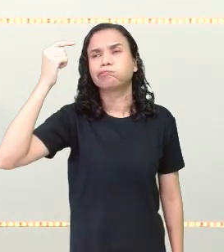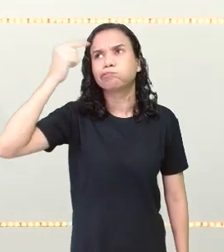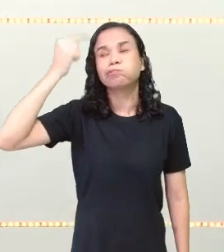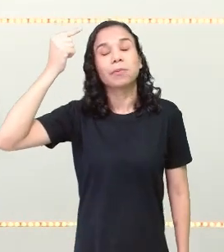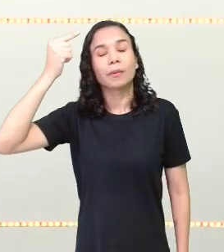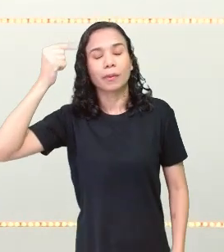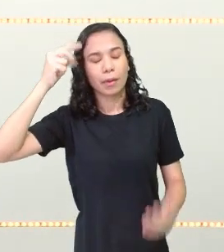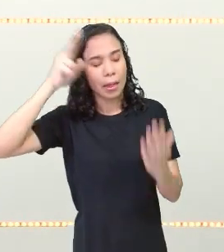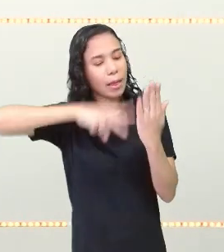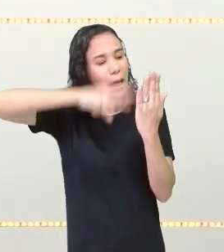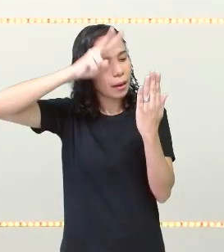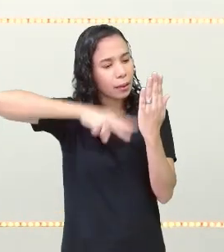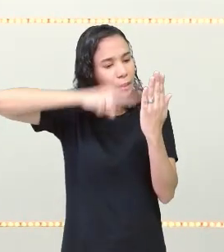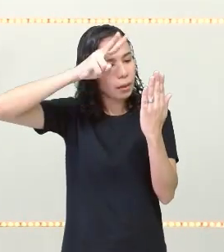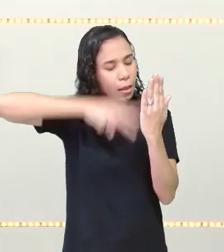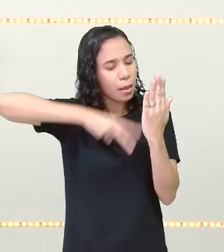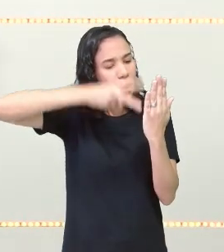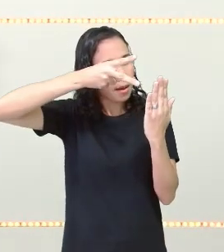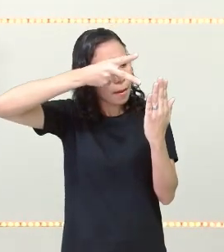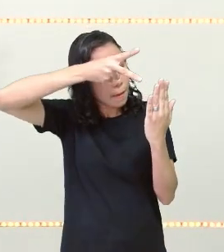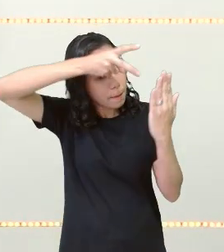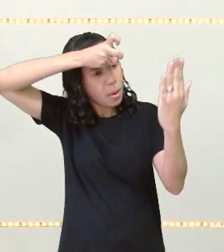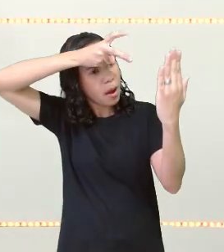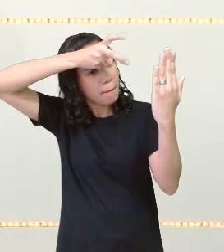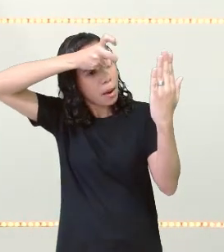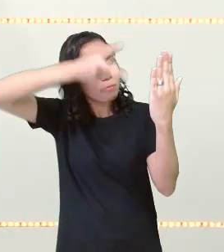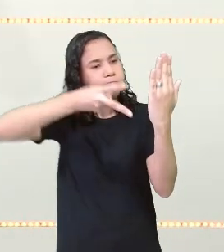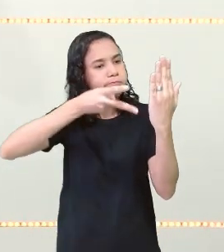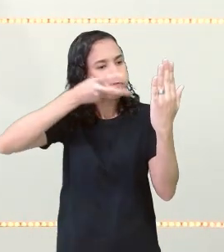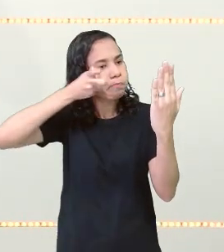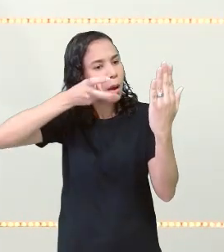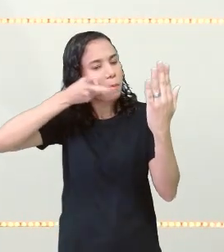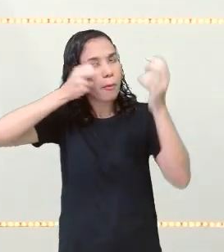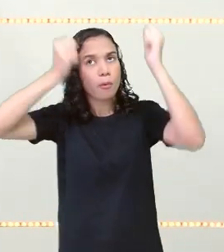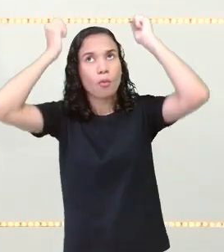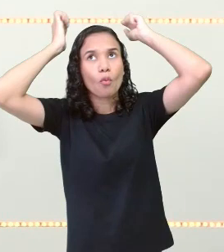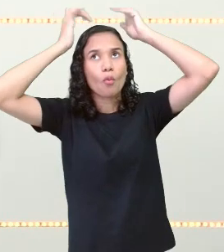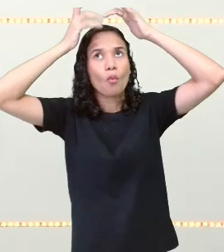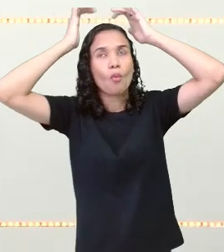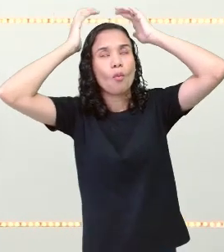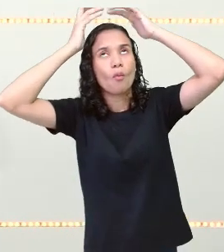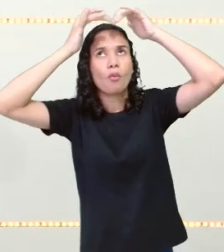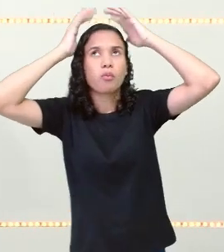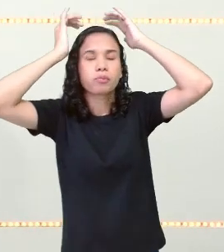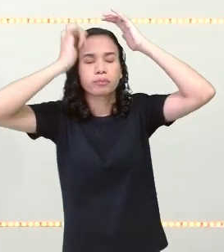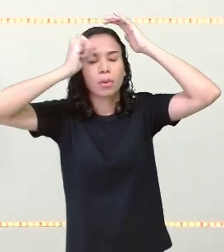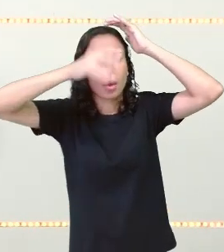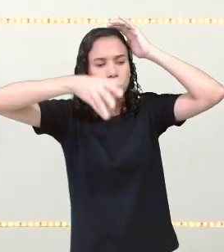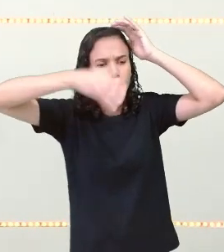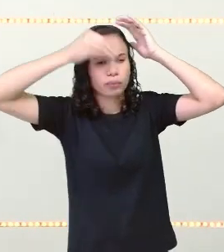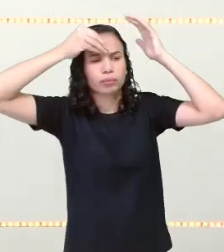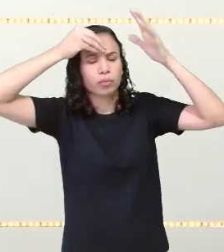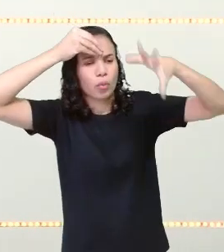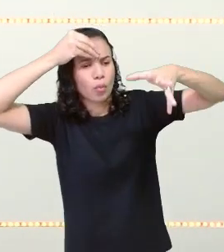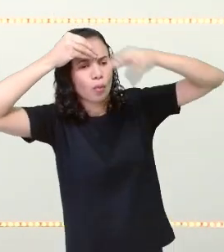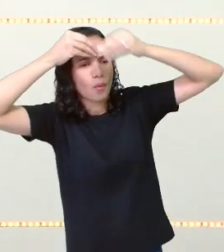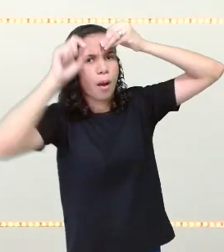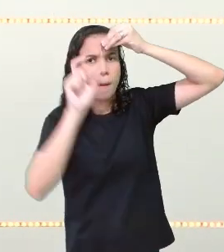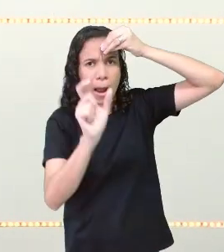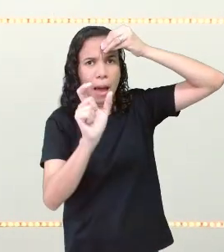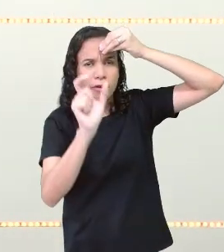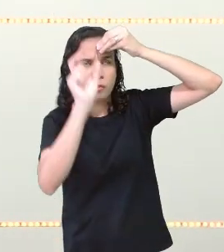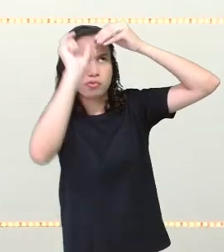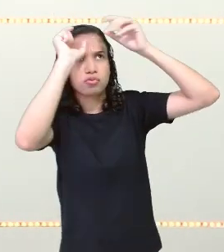Quando a gente está lendo, automaticamente o nosso cérebro vai fotografando aquelas palavras.